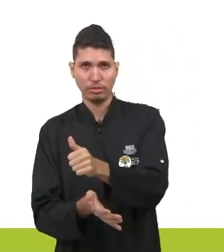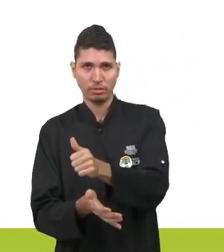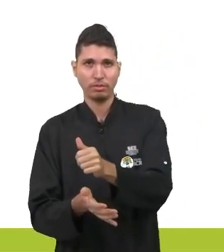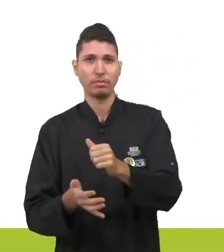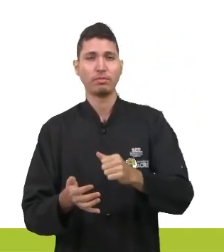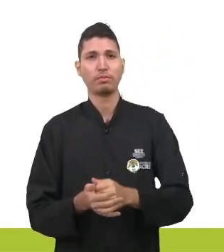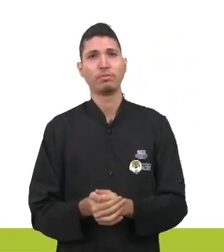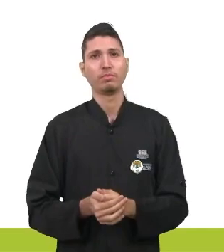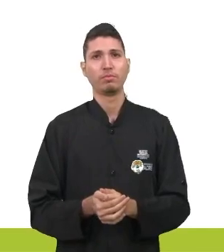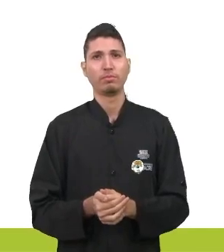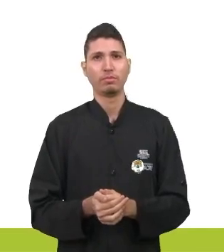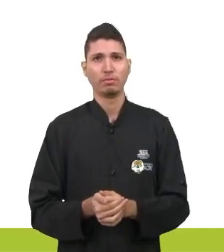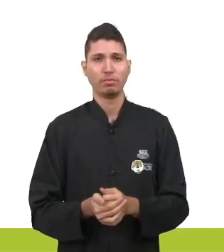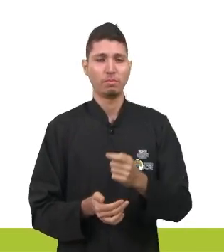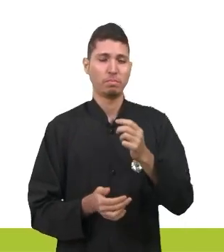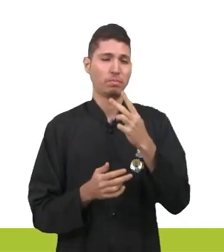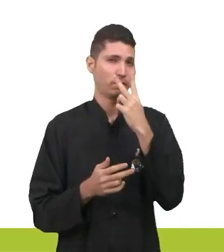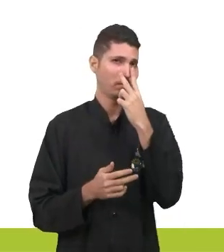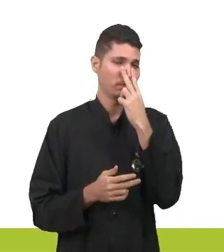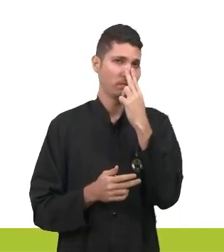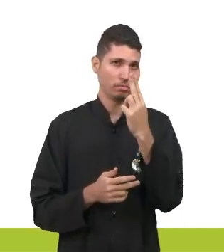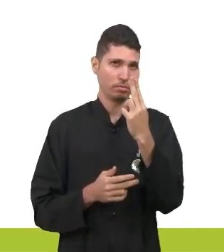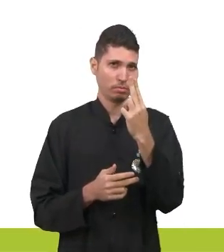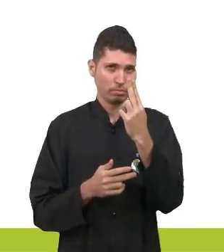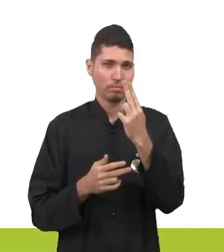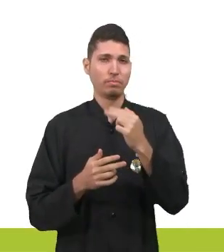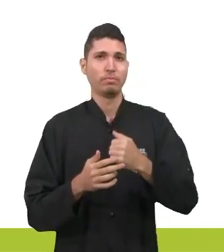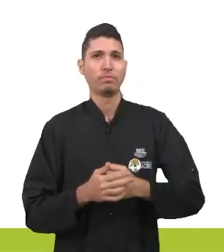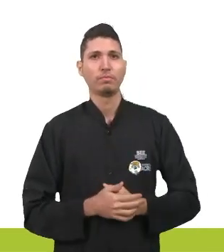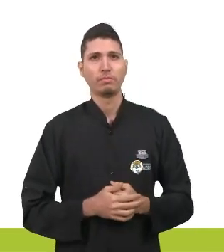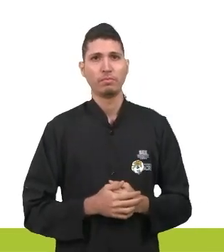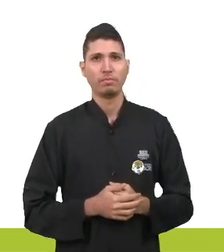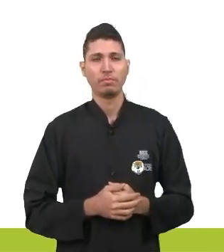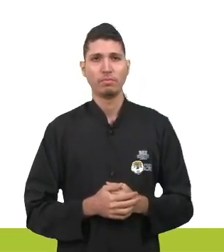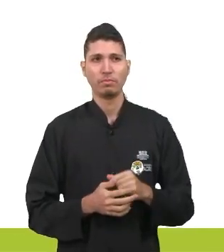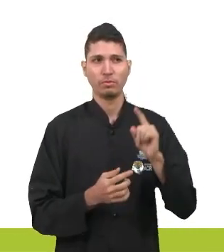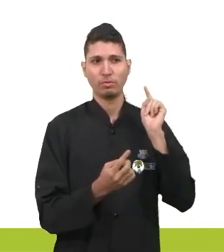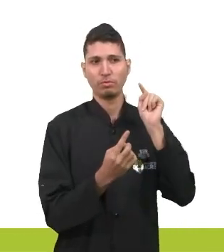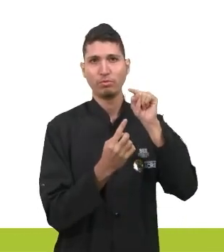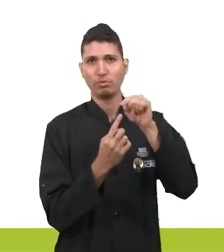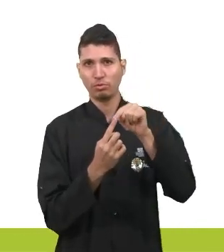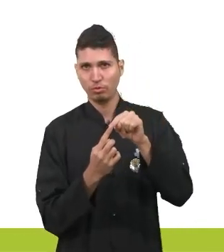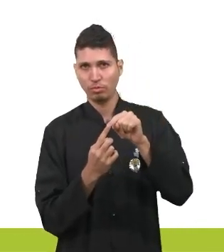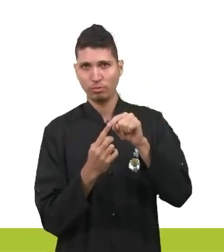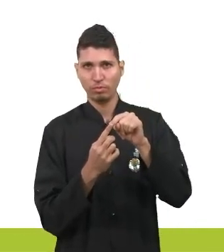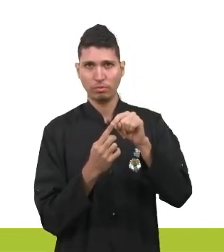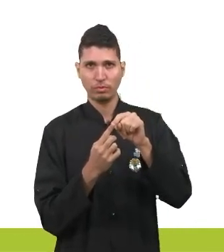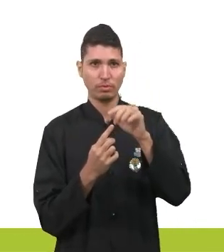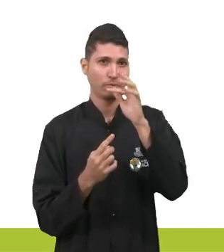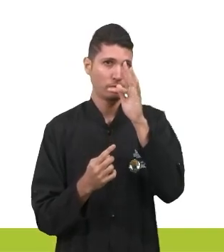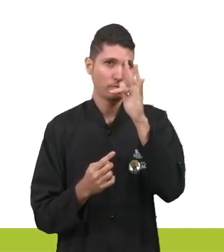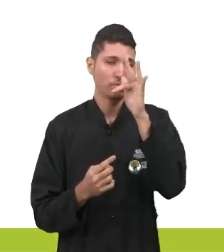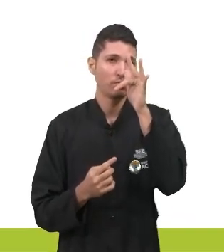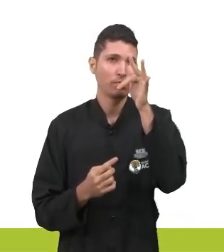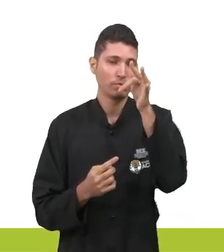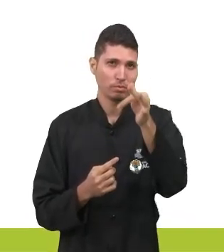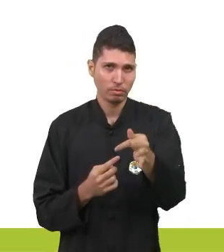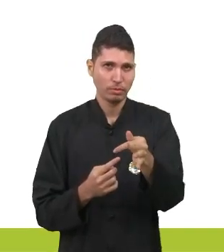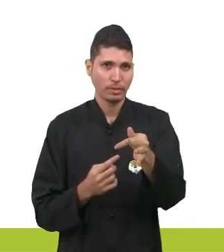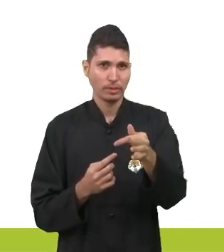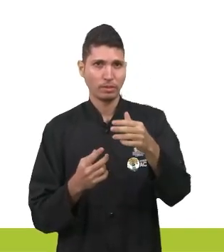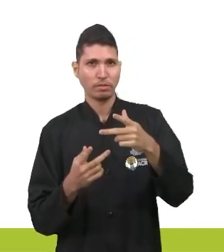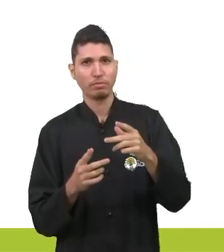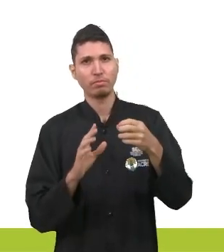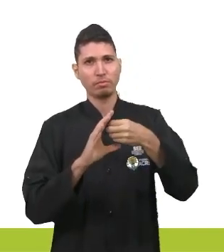né? Ela está bem próxima, tá? E esses interesses geralmente são futuros, né? Porque ela é a longo prazo. É por isso que a gente